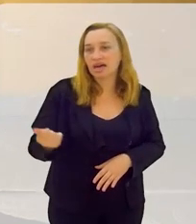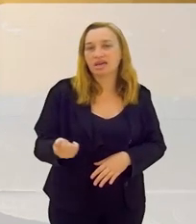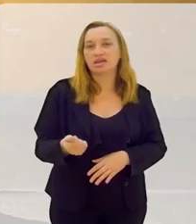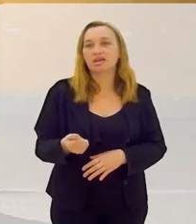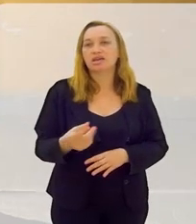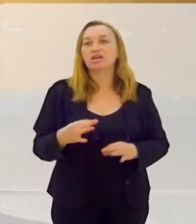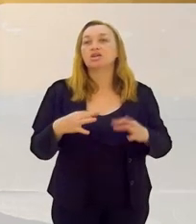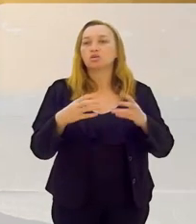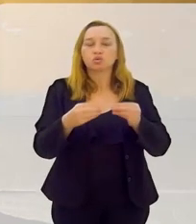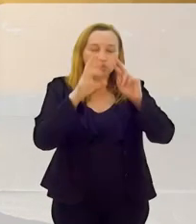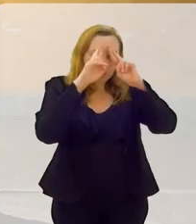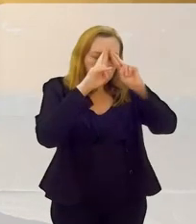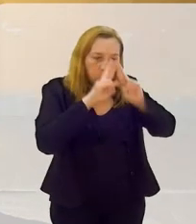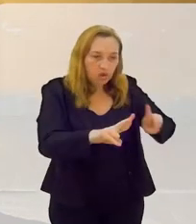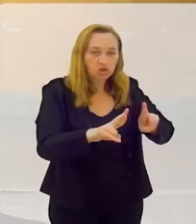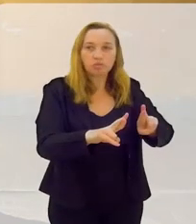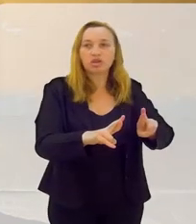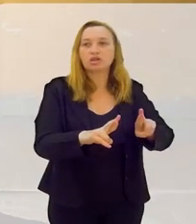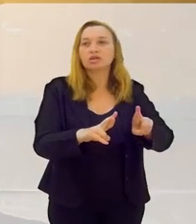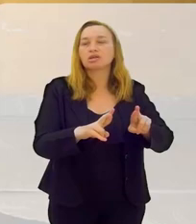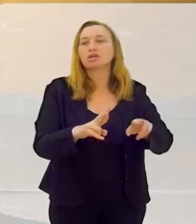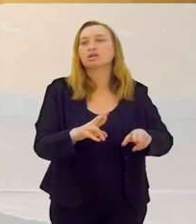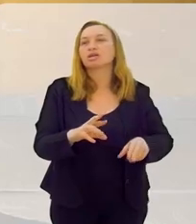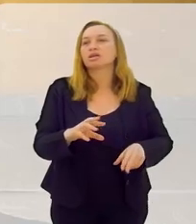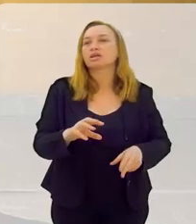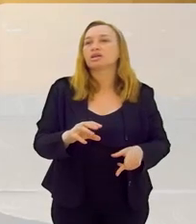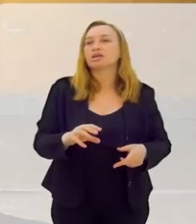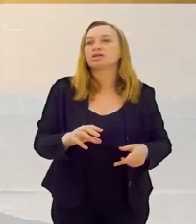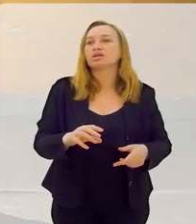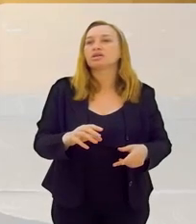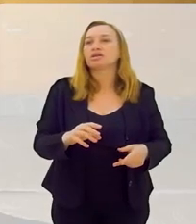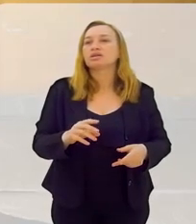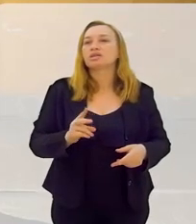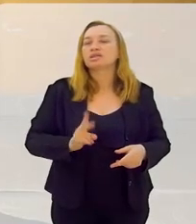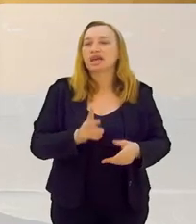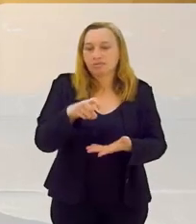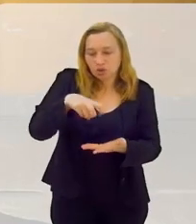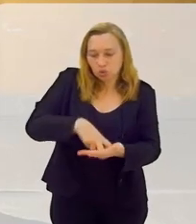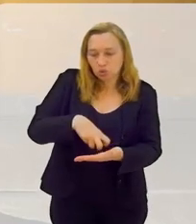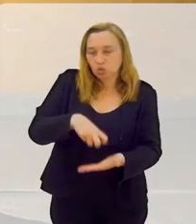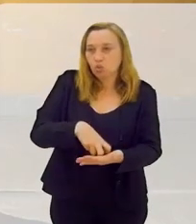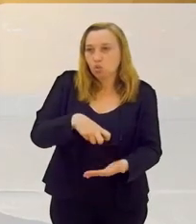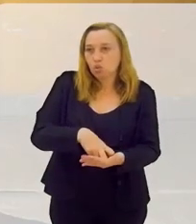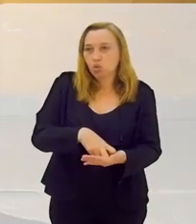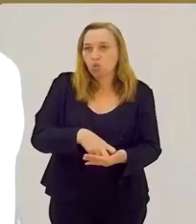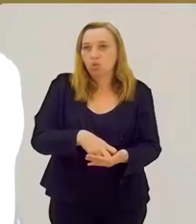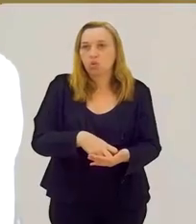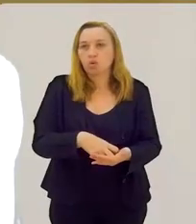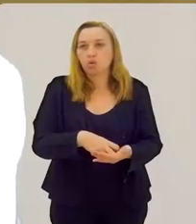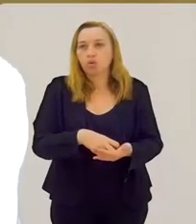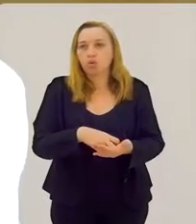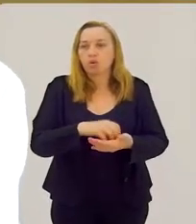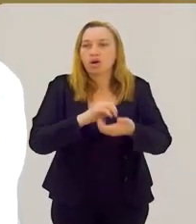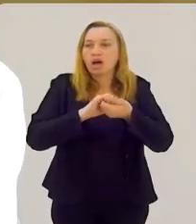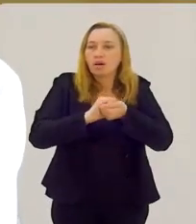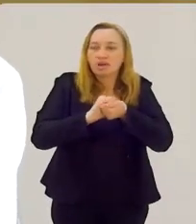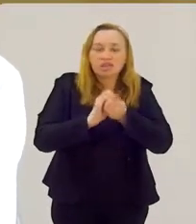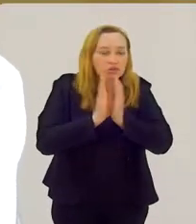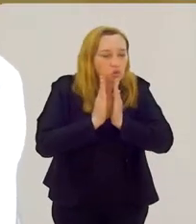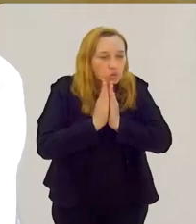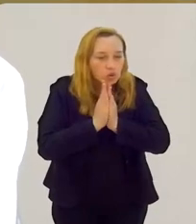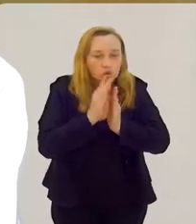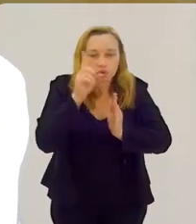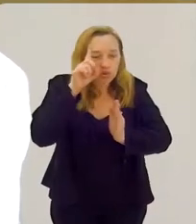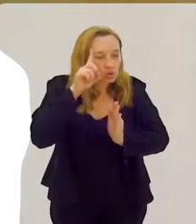sagrado é aquilo que a gente deve respeito. O sagrado é aquilo onde a gente tem que estar sempre com o nosso joelho no chão, abraçando a todo dia,